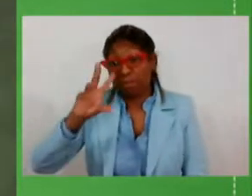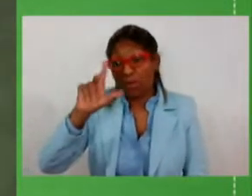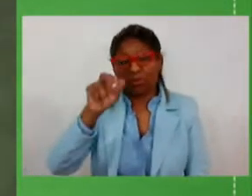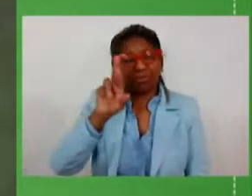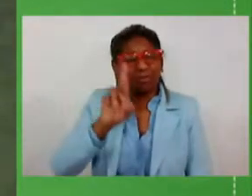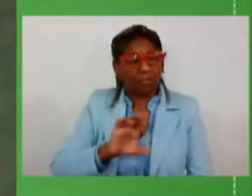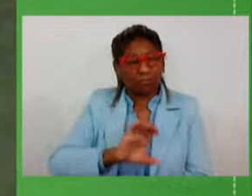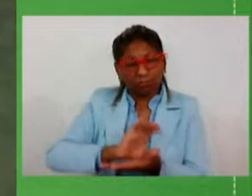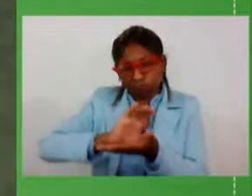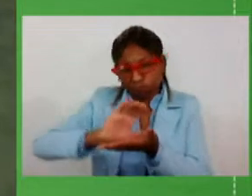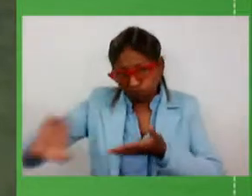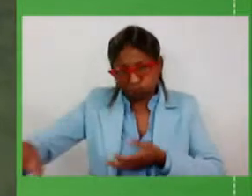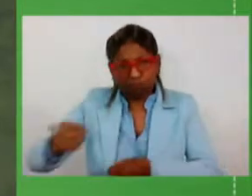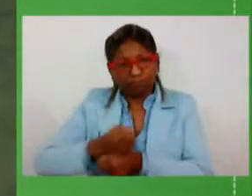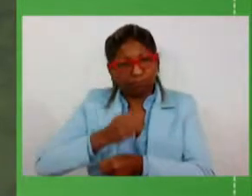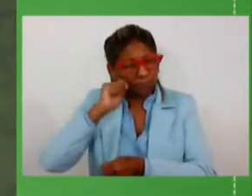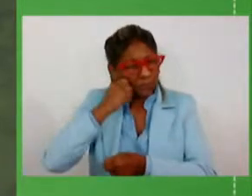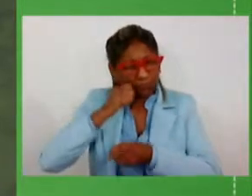investimentos